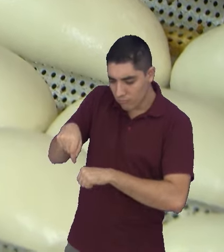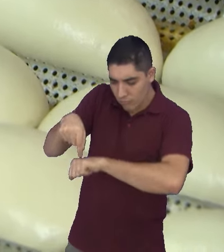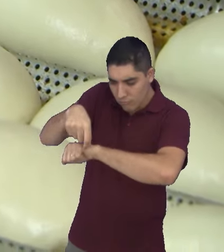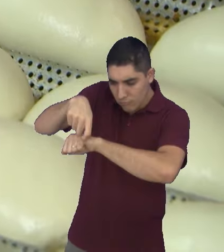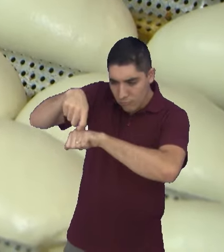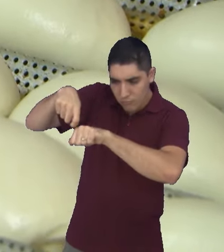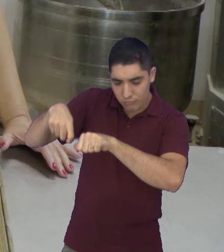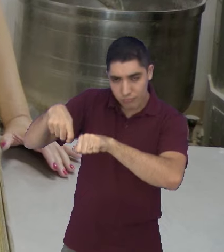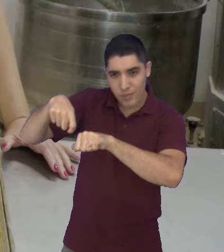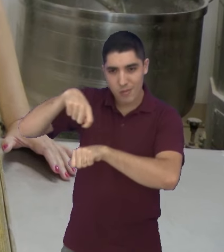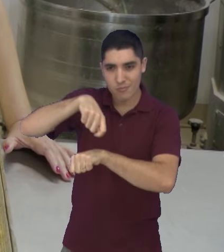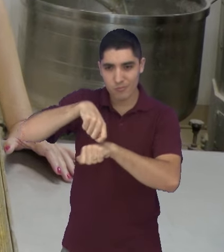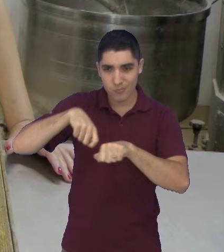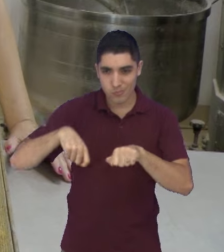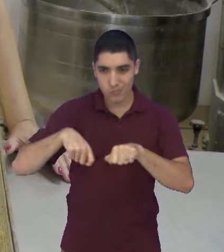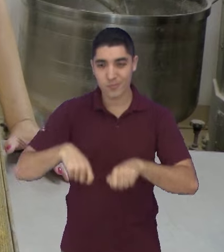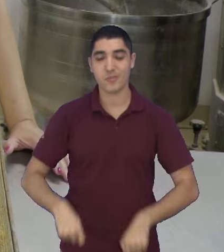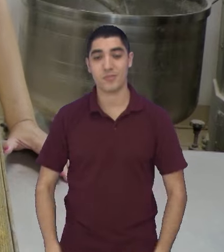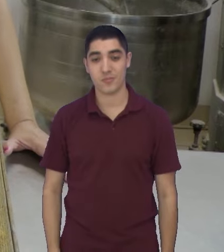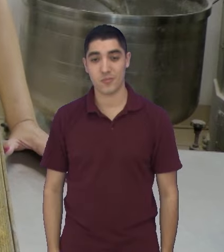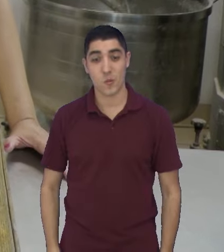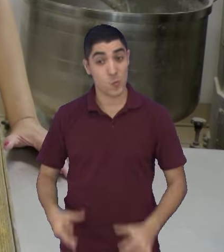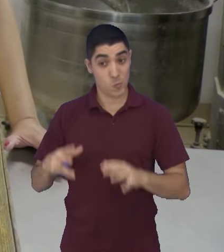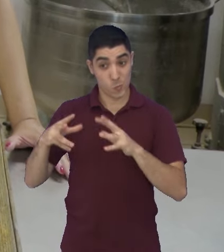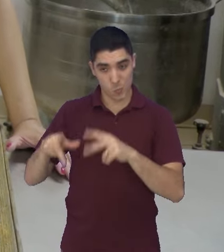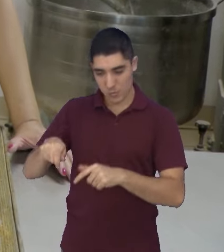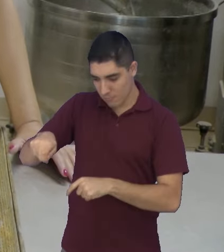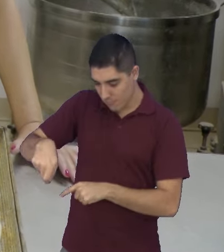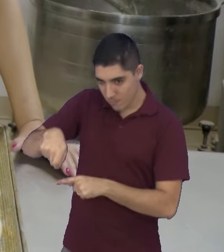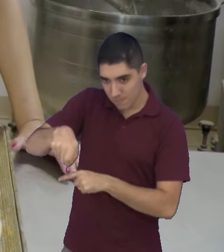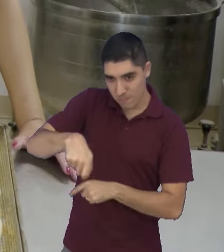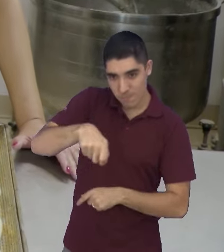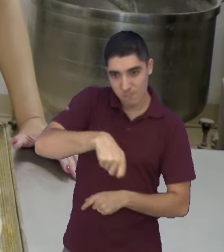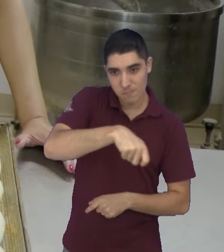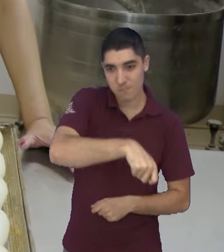Bem de levinho para poder riscar. Eu vou riscar todos esses pães e vou levar para o forno.